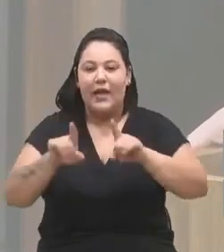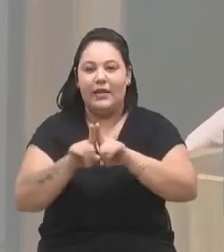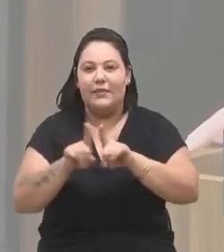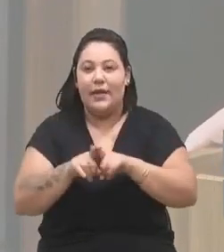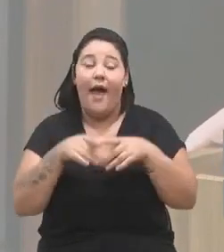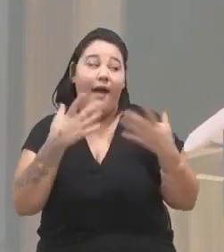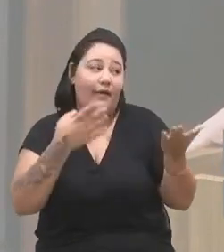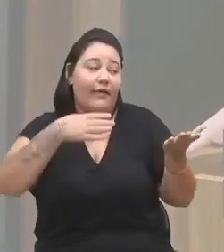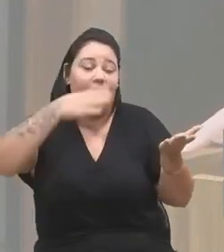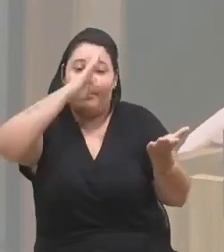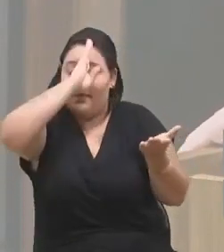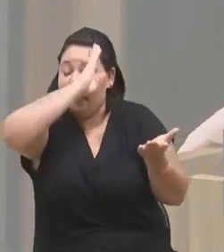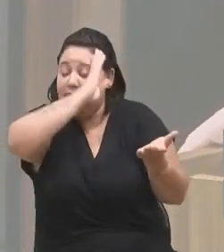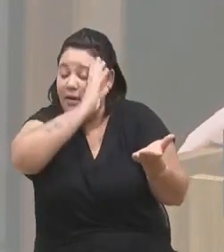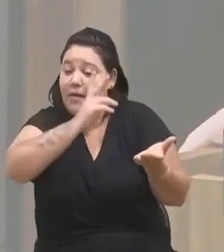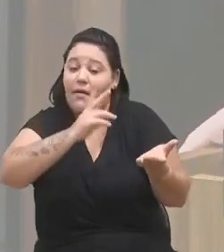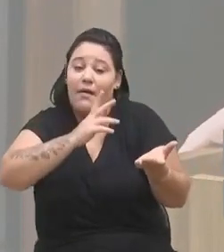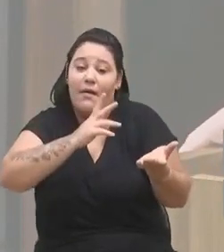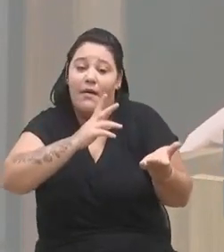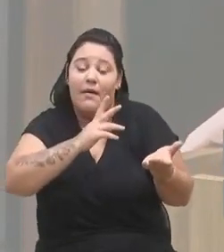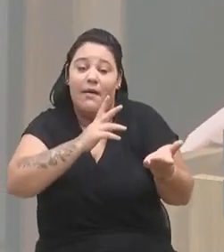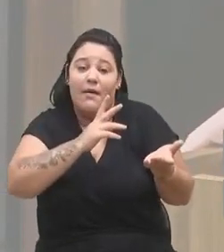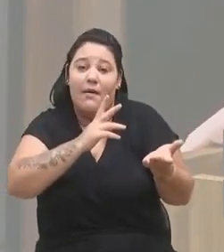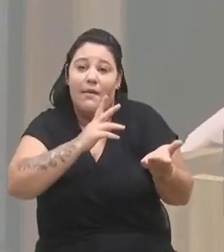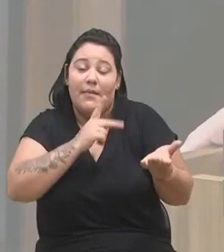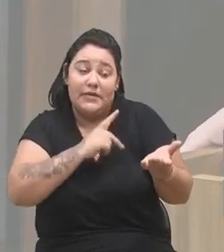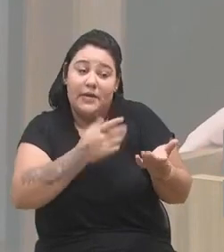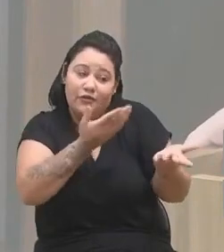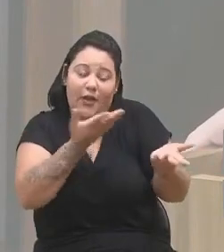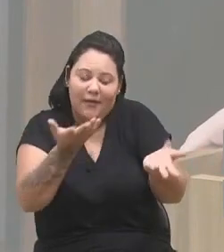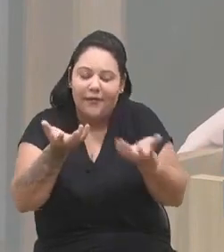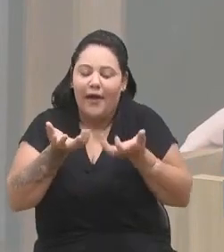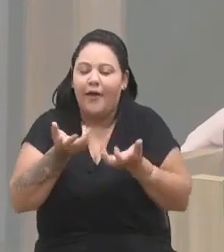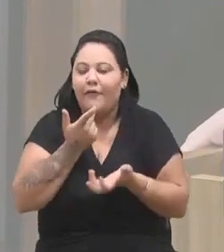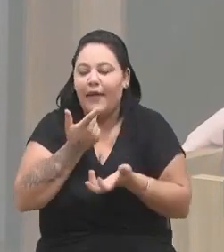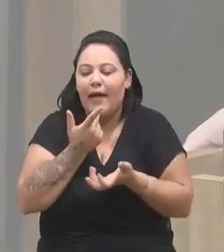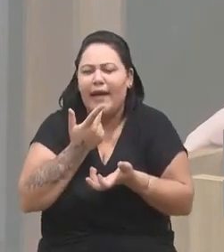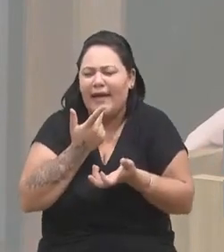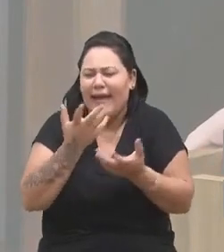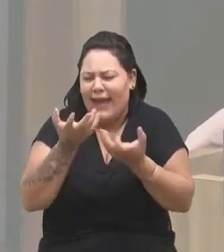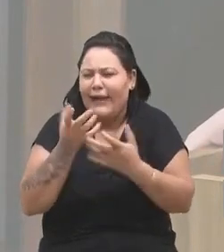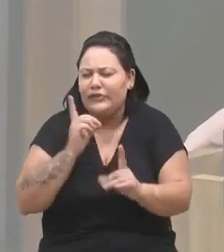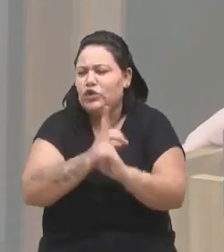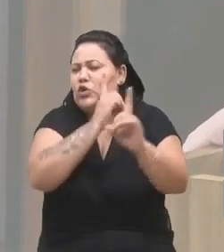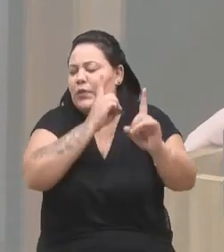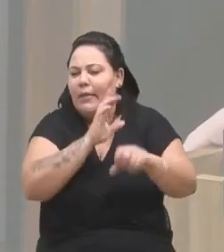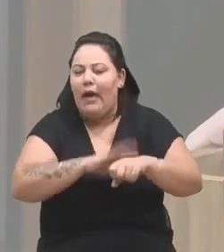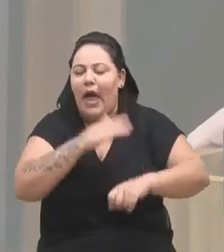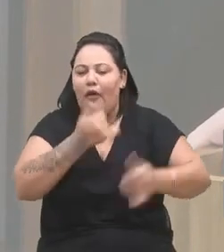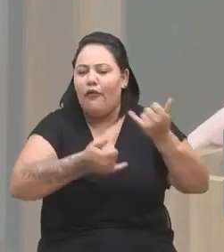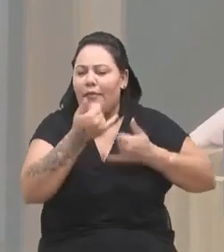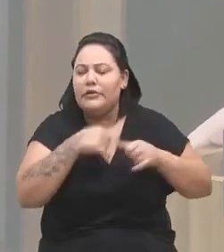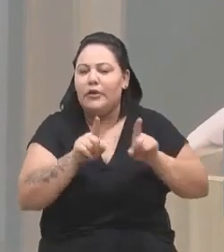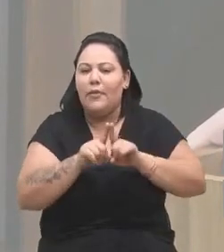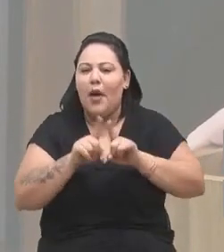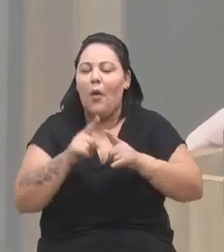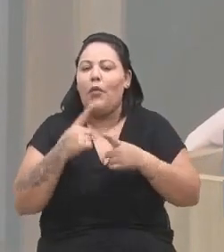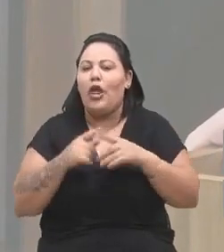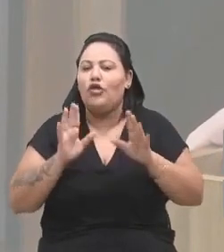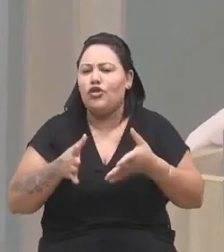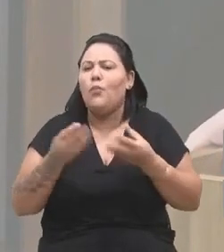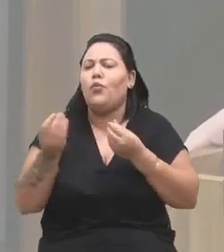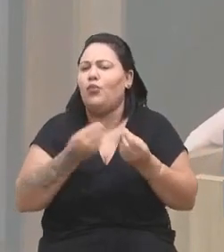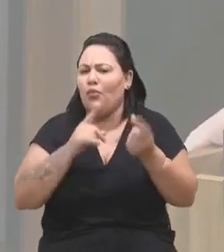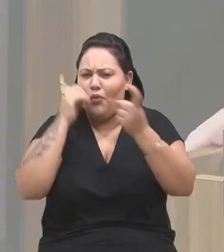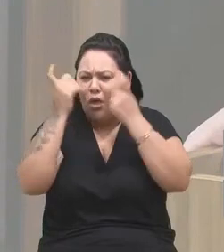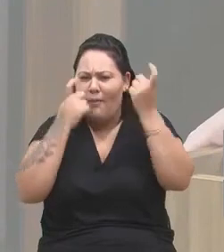vereador Bressan e presidente, eu quero trazer, eu quero buscar mais informações, porque me preocupa muito, mas eu lembro